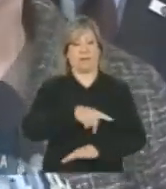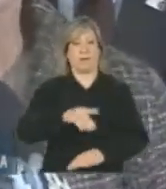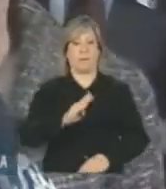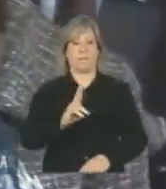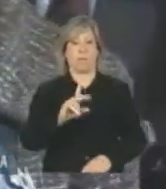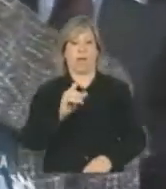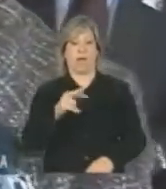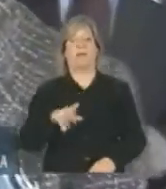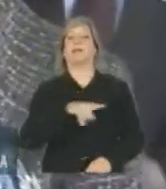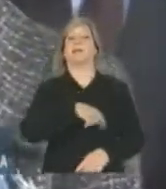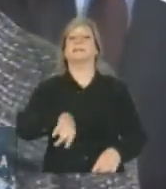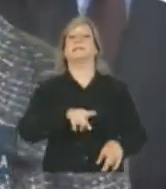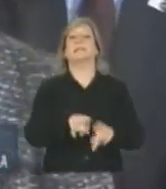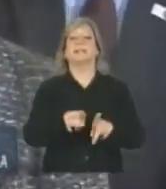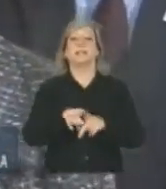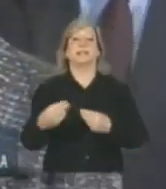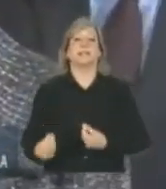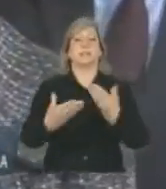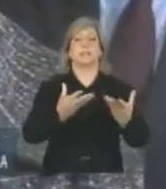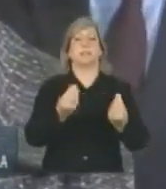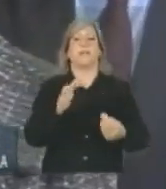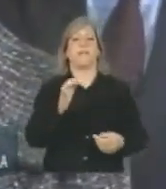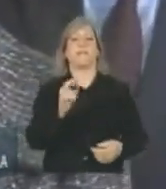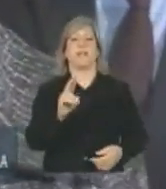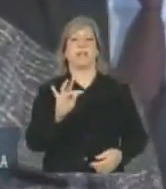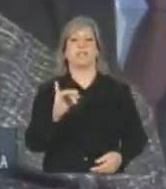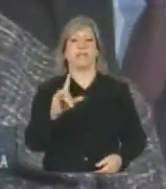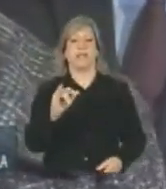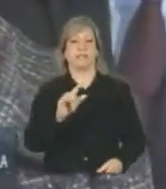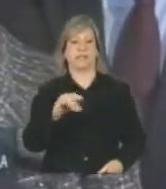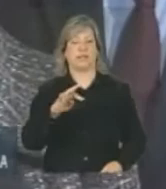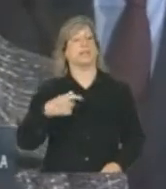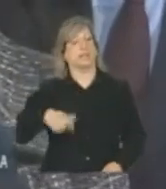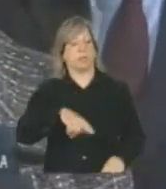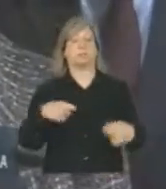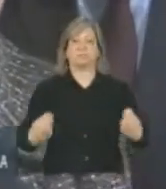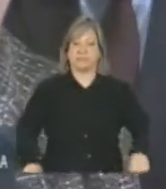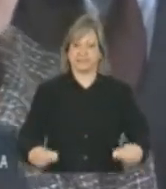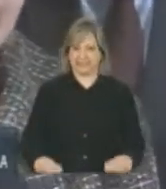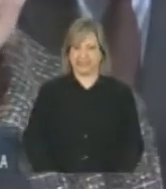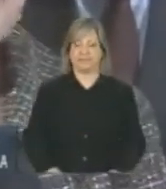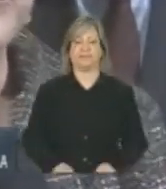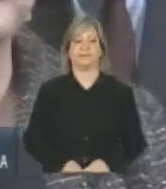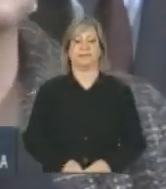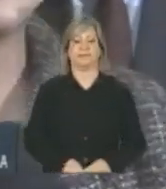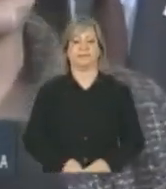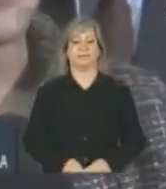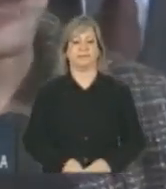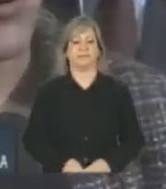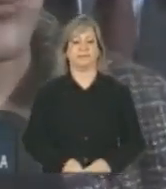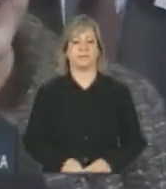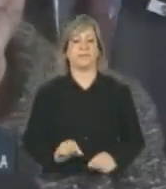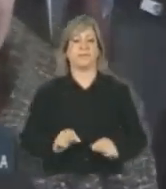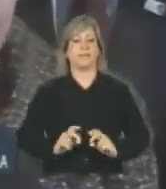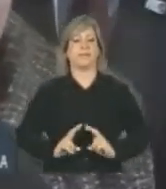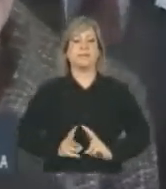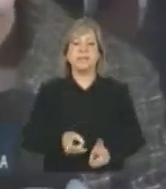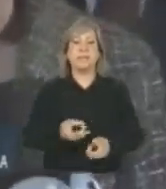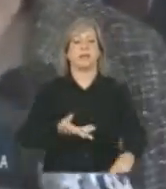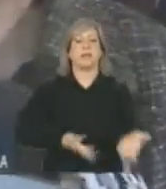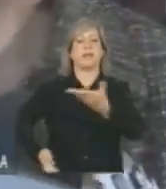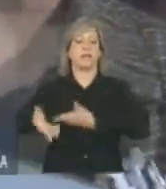grandes fornecedores de fertilizantes que nós precisamos. Sempre numa relação social,